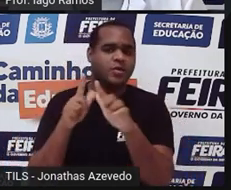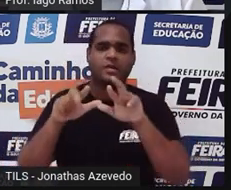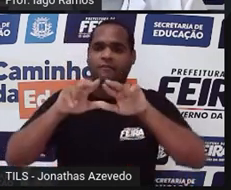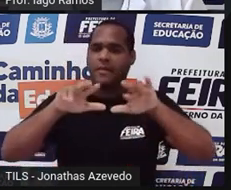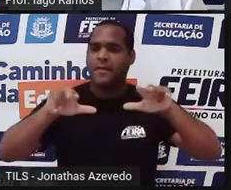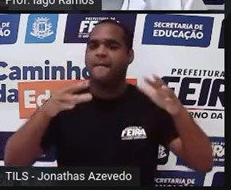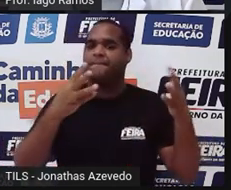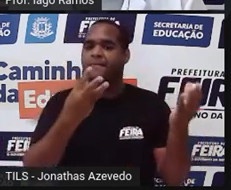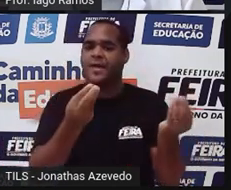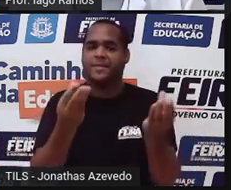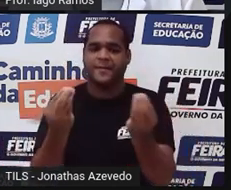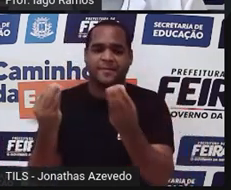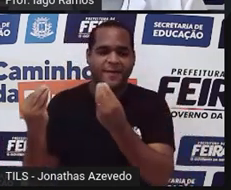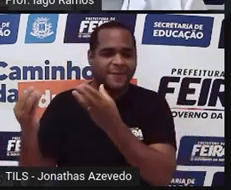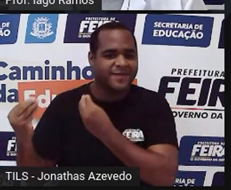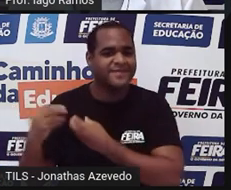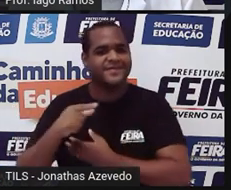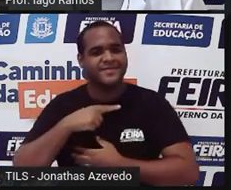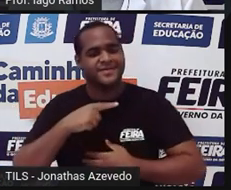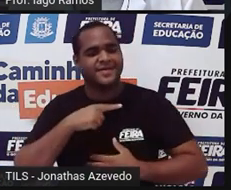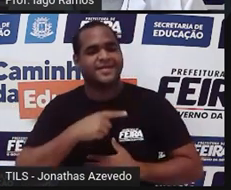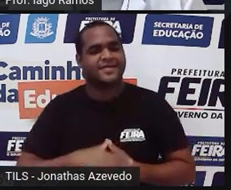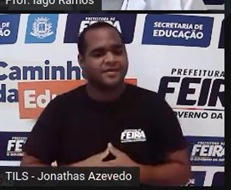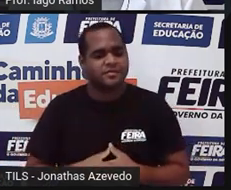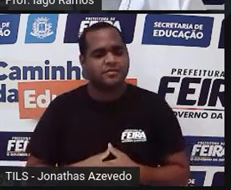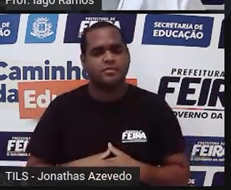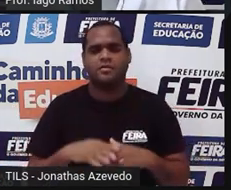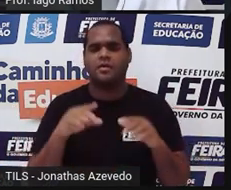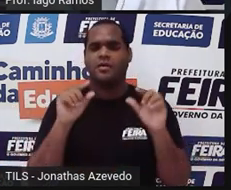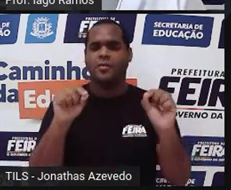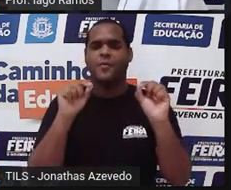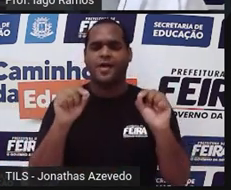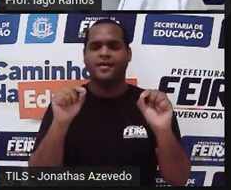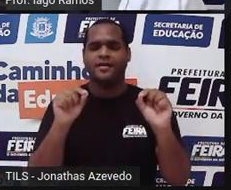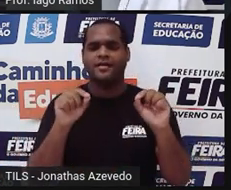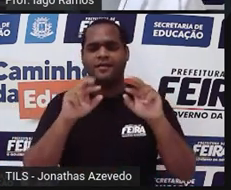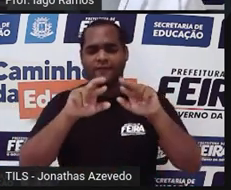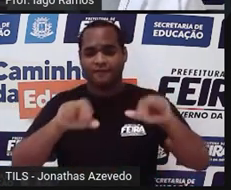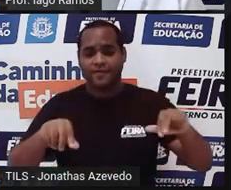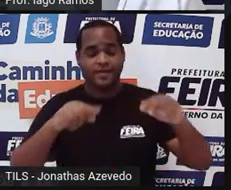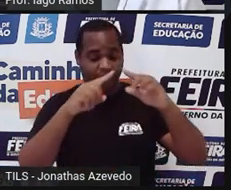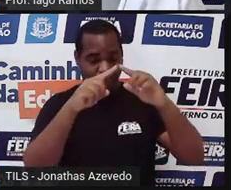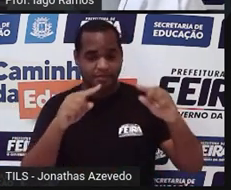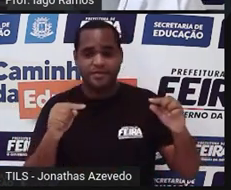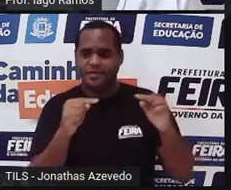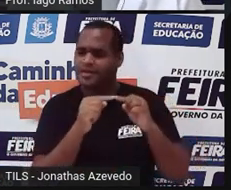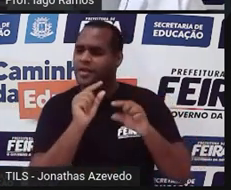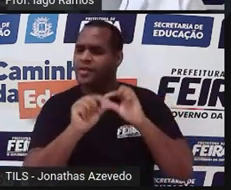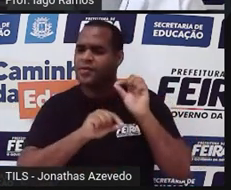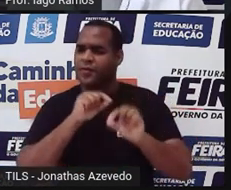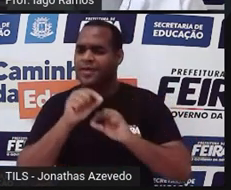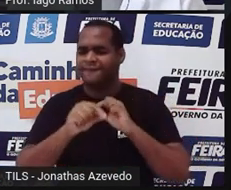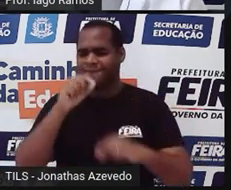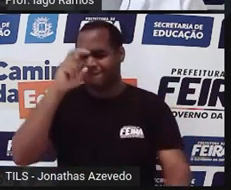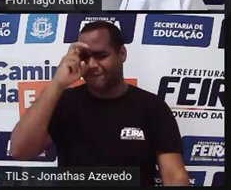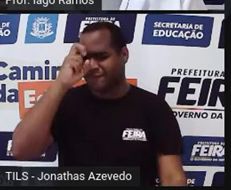muitos triângulos. E o que será que faz essas formas geométricas serem tão resistentes?